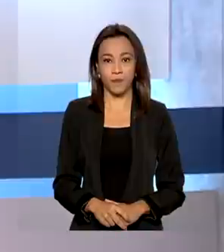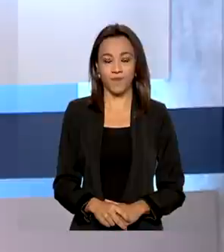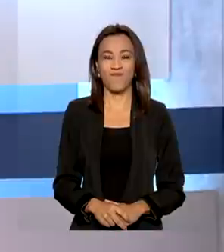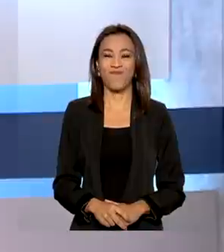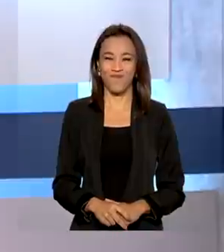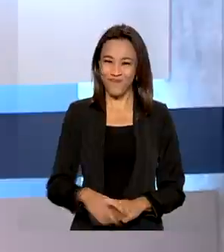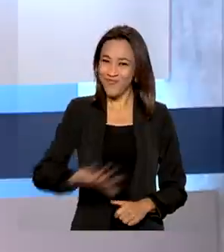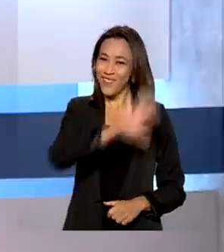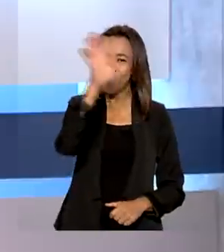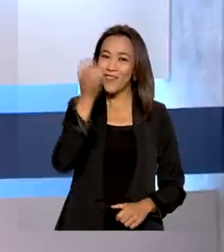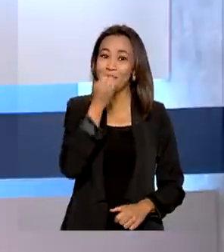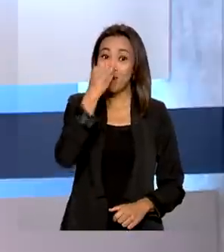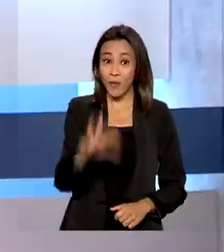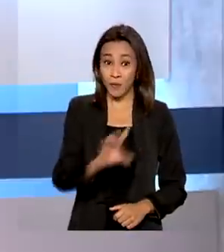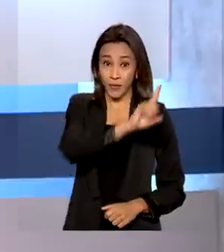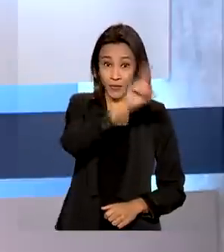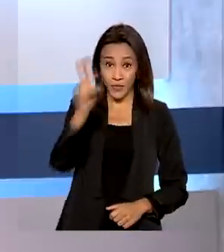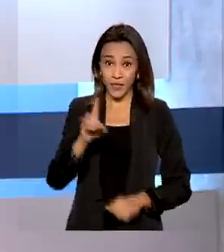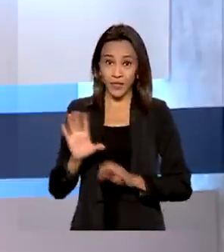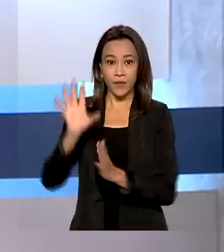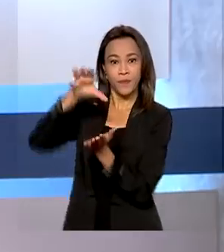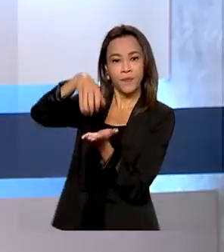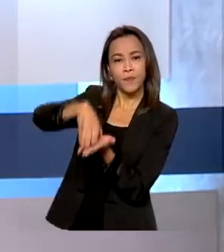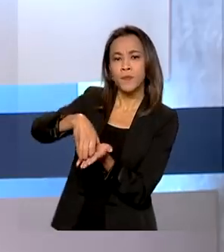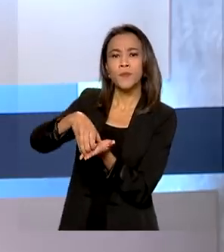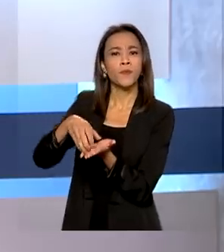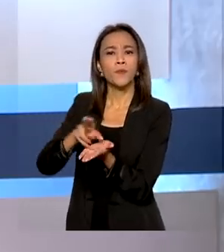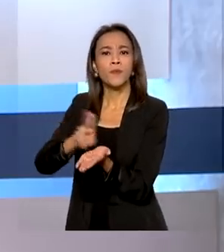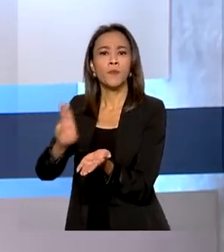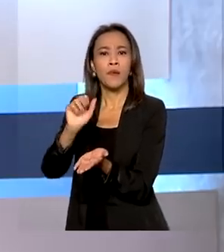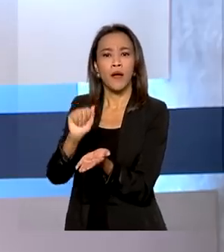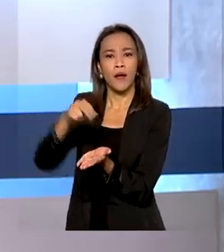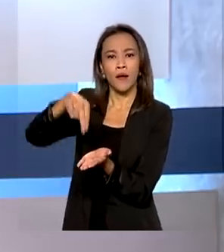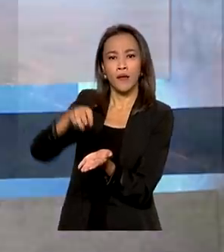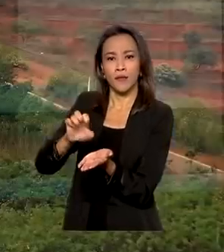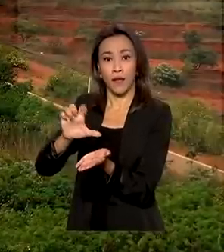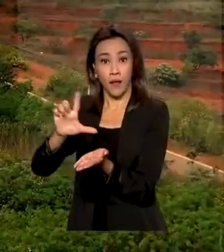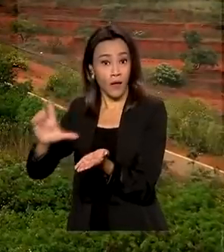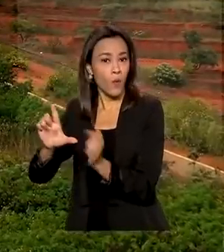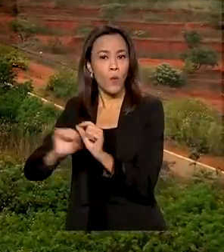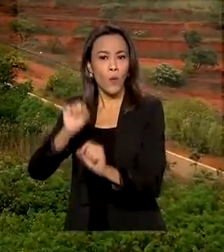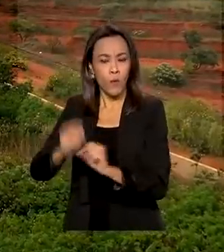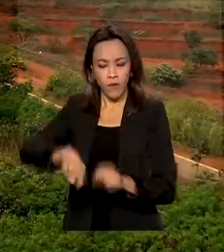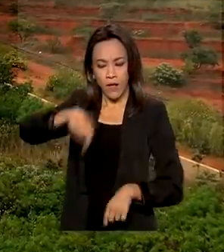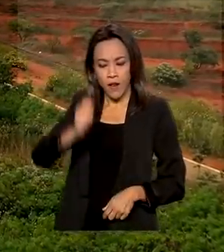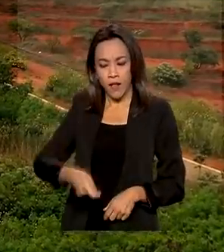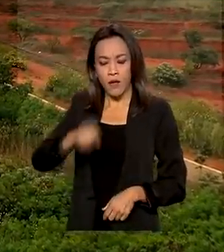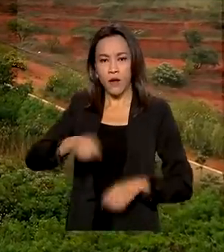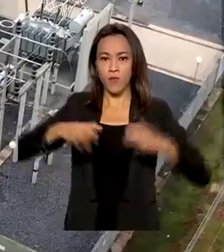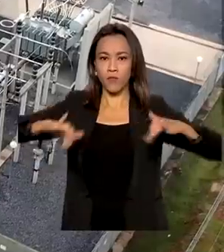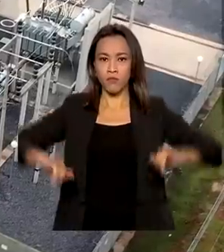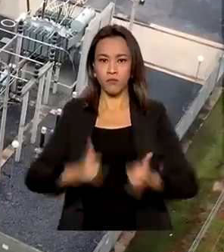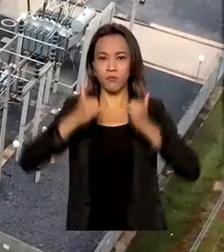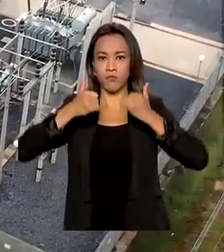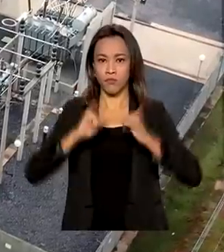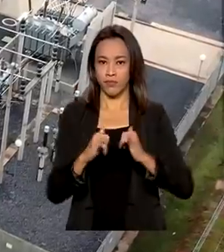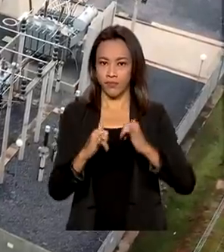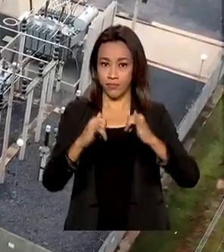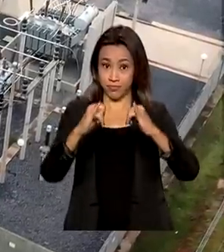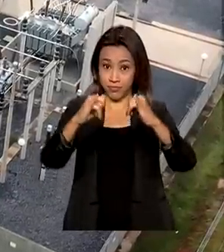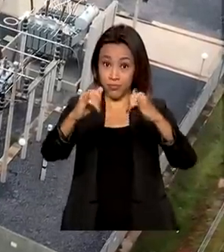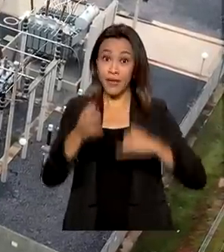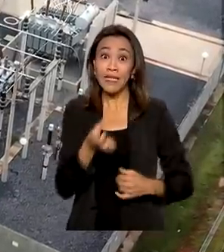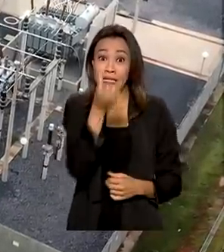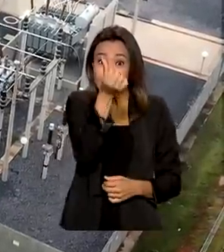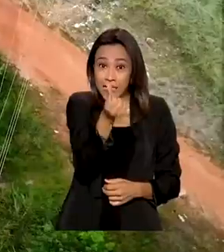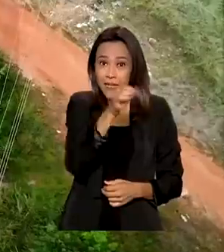Olá, bom dia. Agência Nacional de Energia Elétrica, ANEEL, faz leilão de linhas de transmissão de energia em